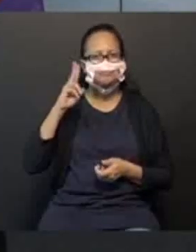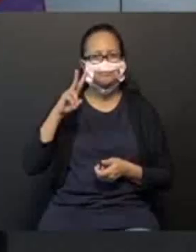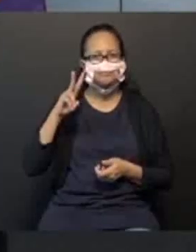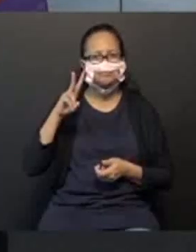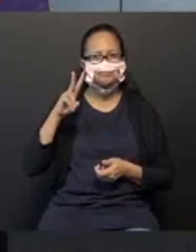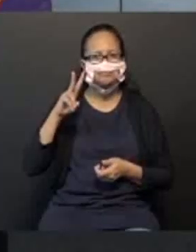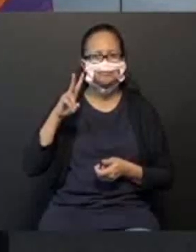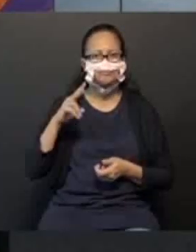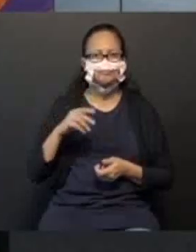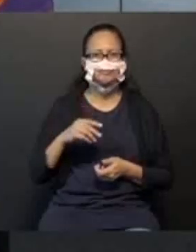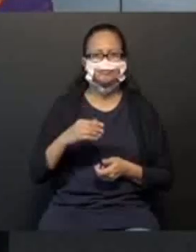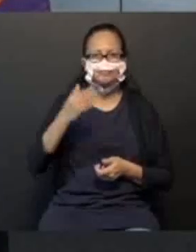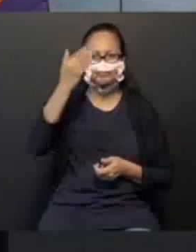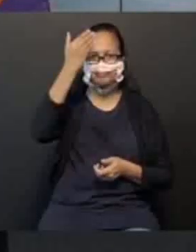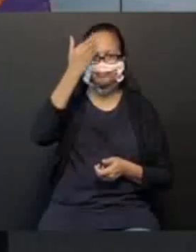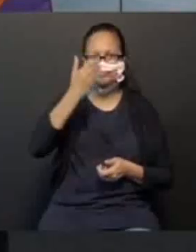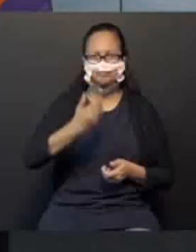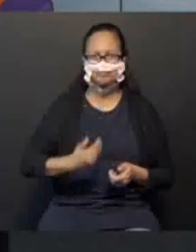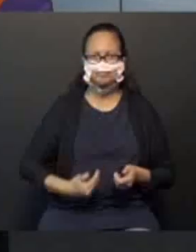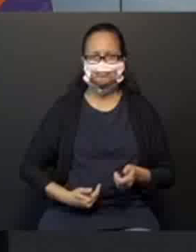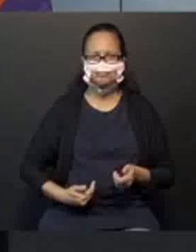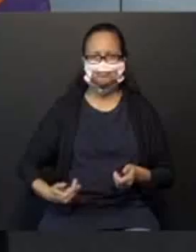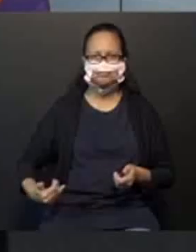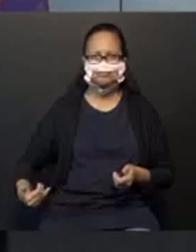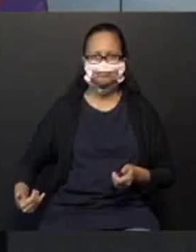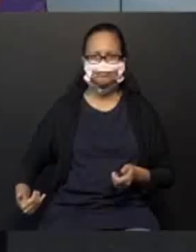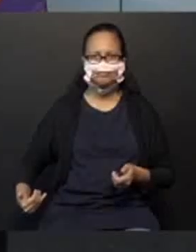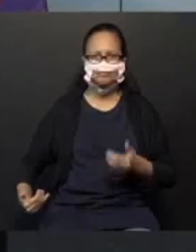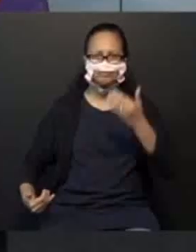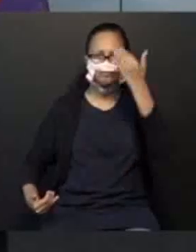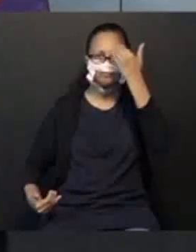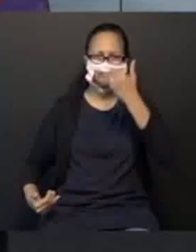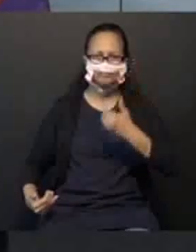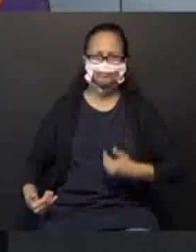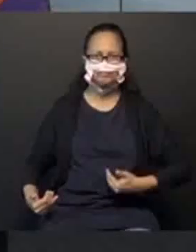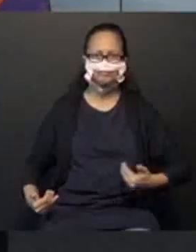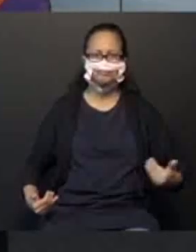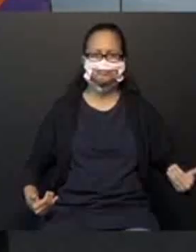gente divide, ó. Uma linha imaginária. Dividimos o corpinho?